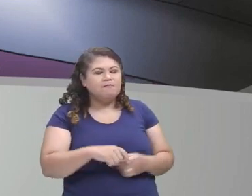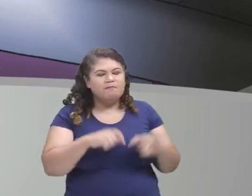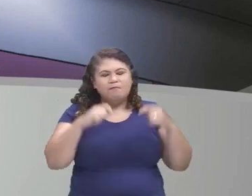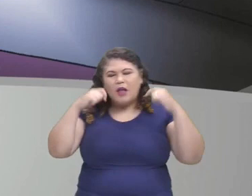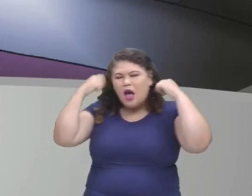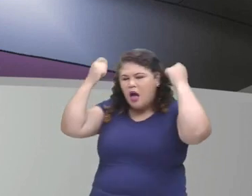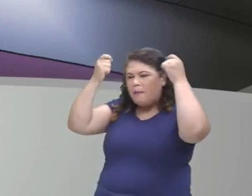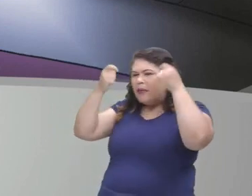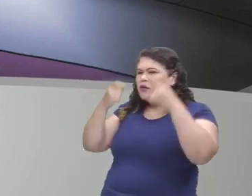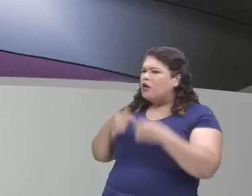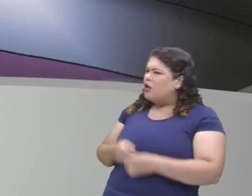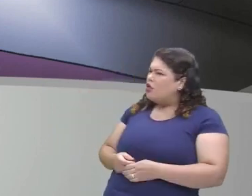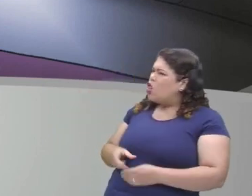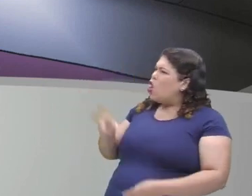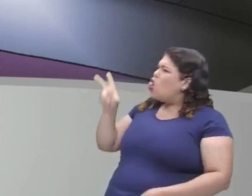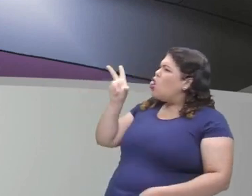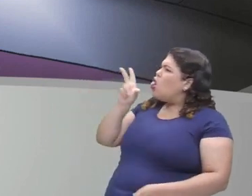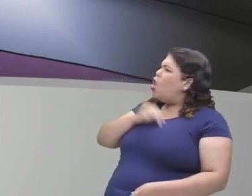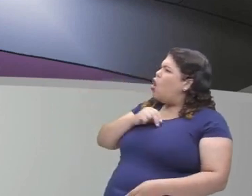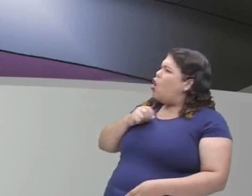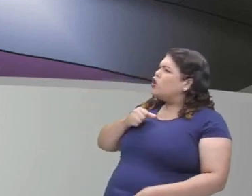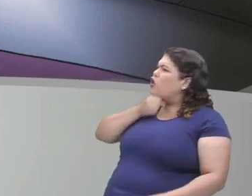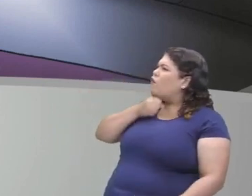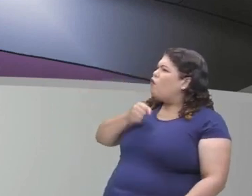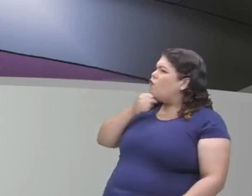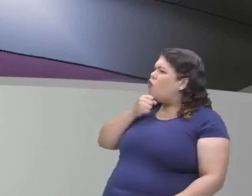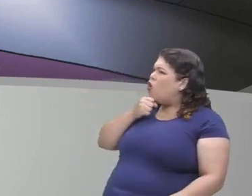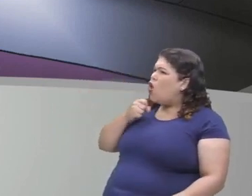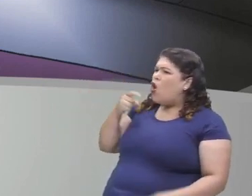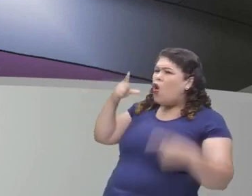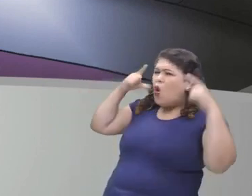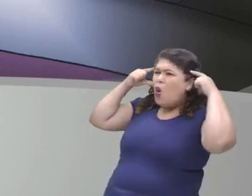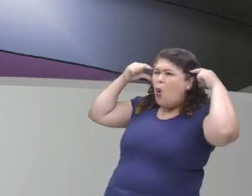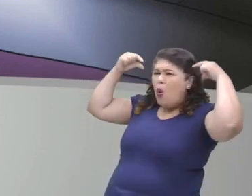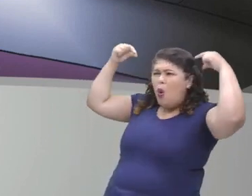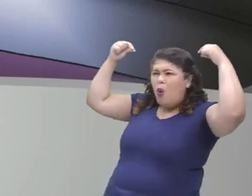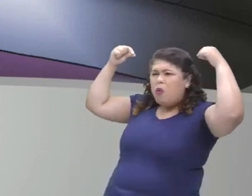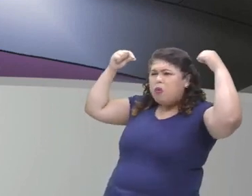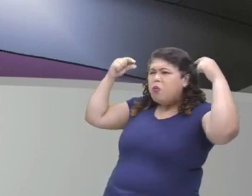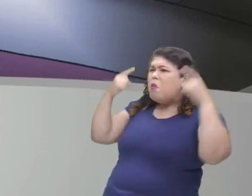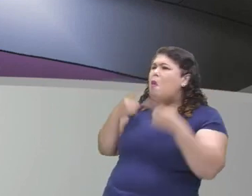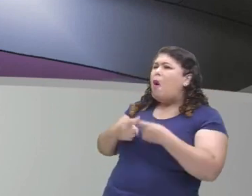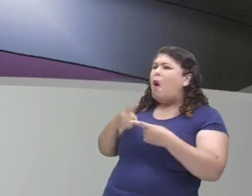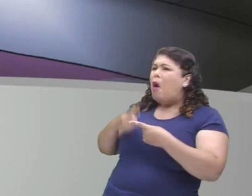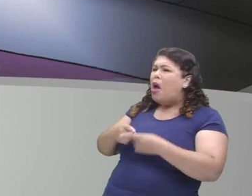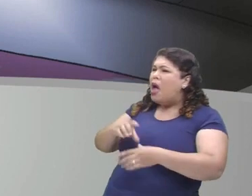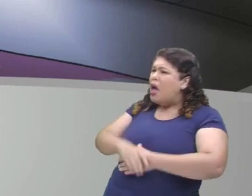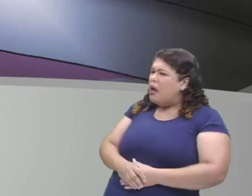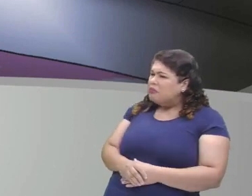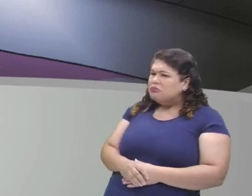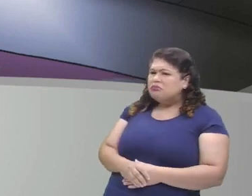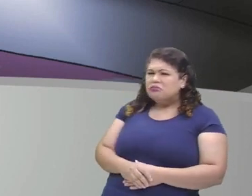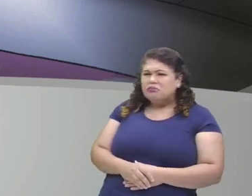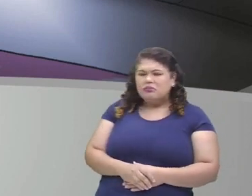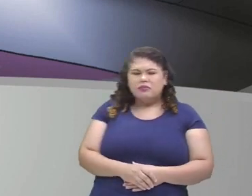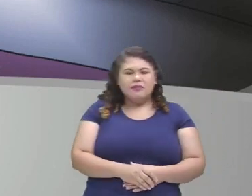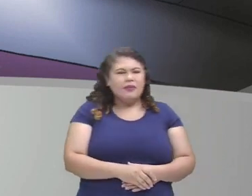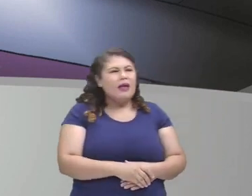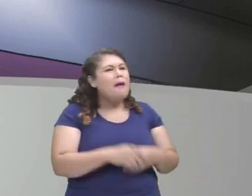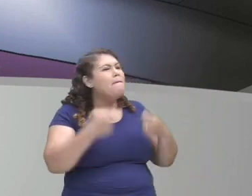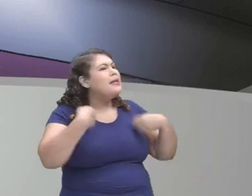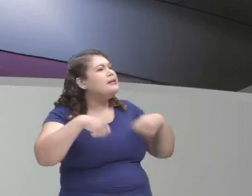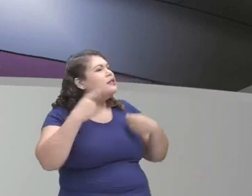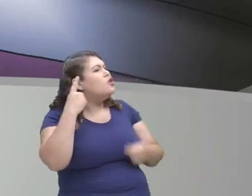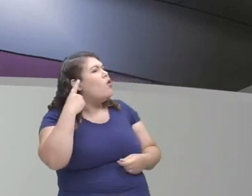Nossa, avó, que orelhas grandes você tem? Exclamou Chapeuzinho. É para te